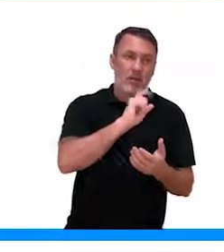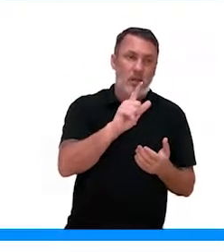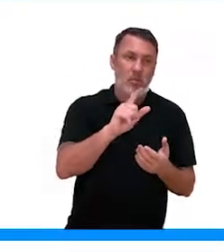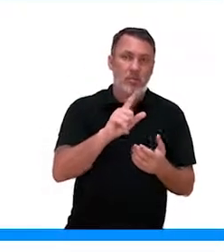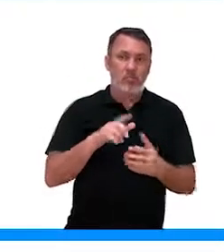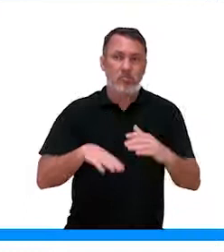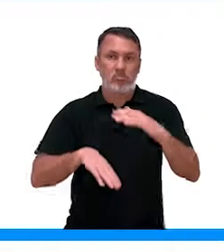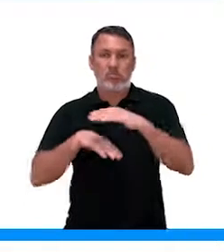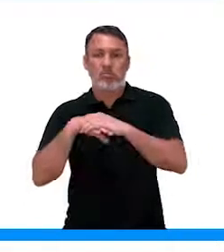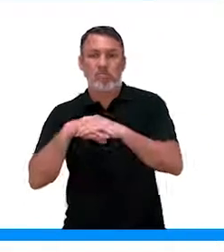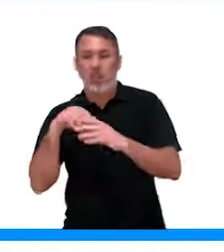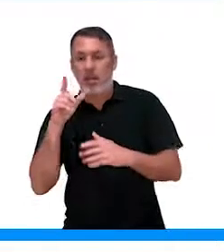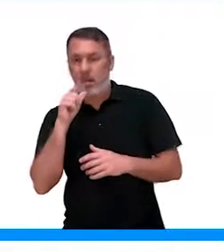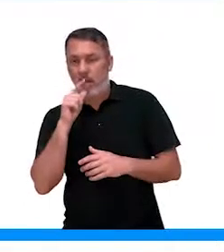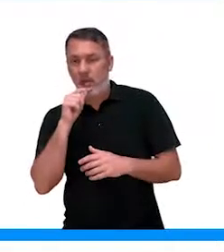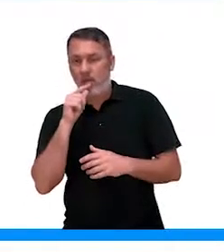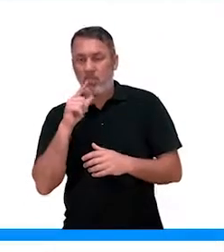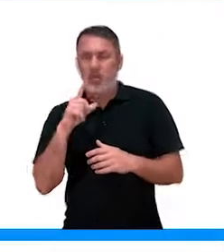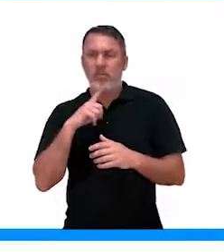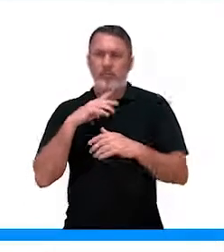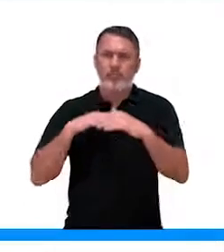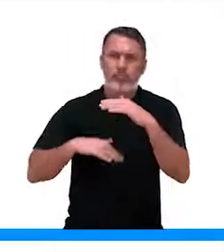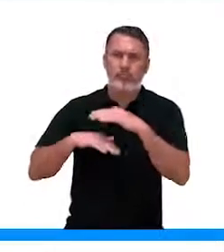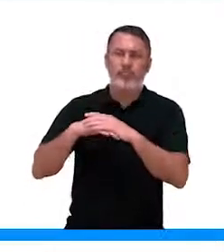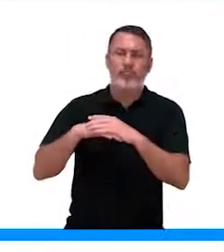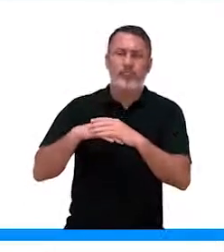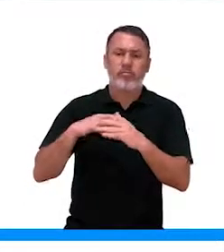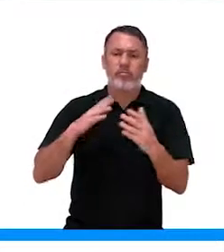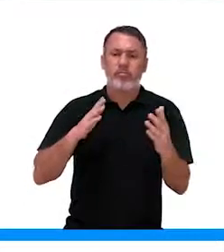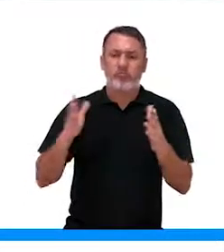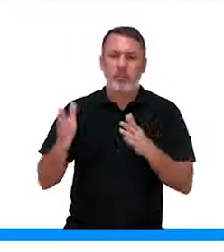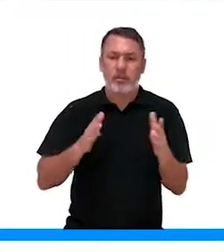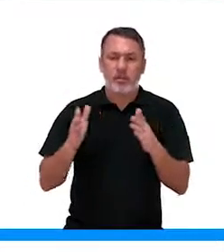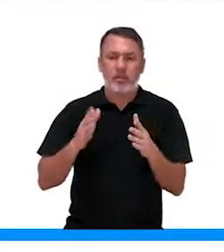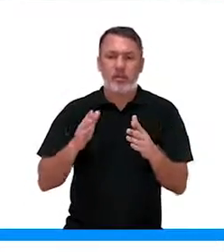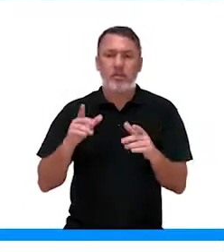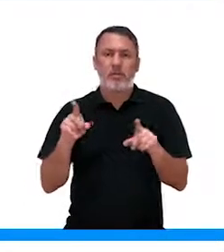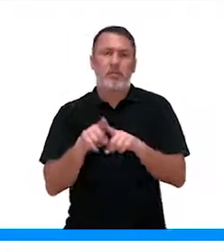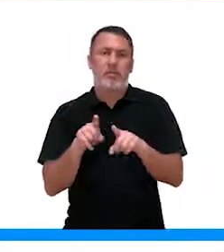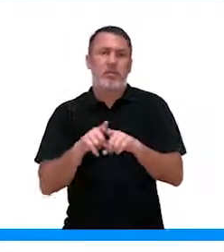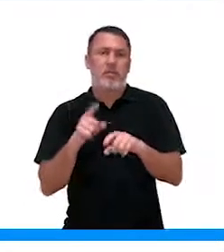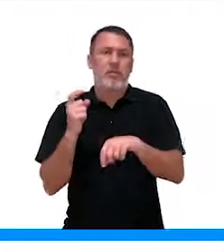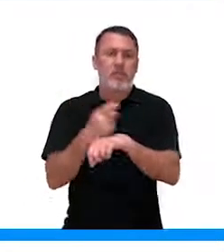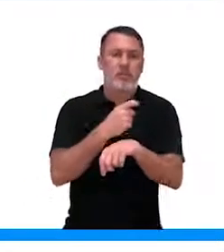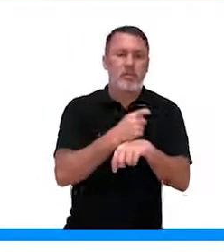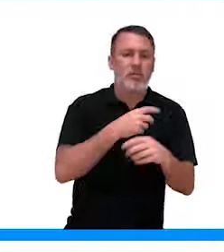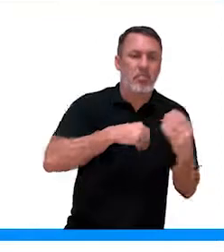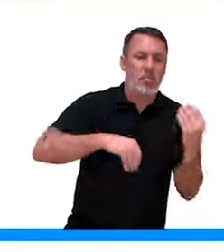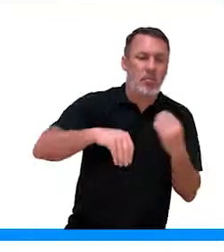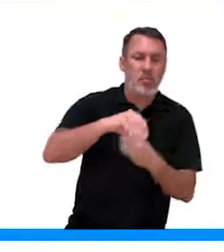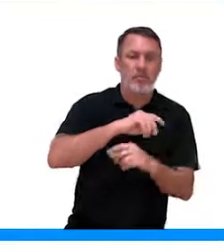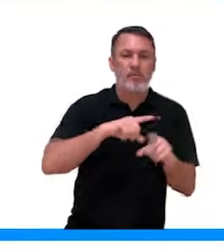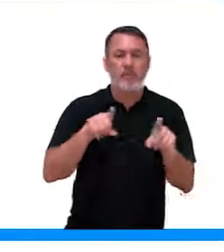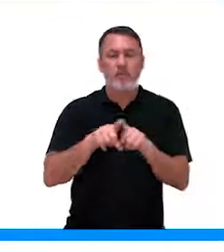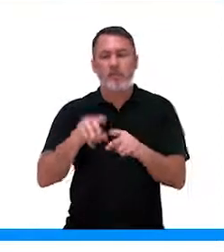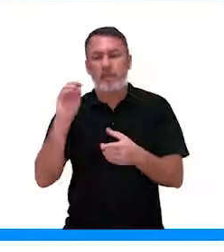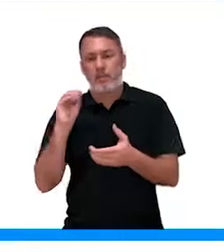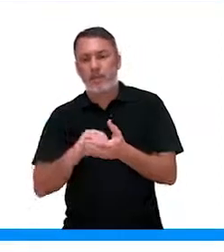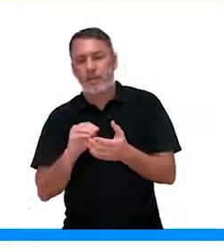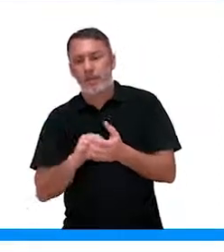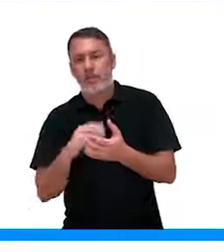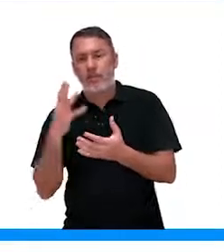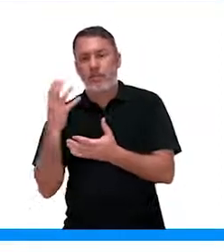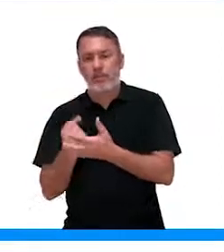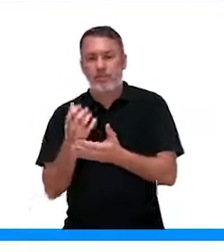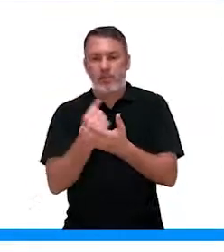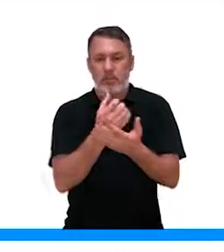abundante suprimento hídrico, abundante período de transpiração, ausência de resistência estomática, ausência de